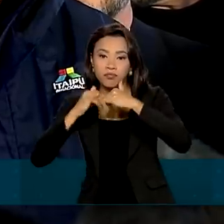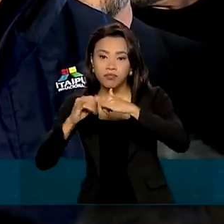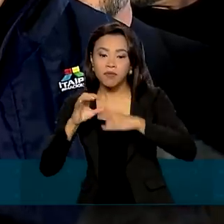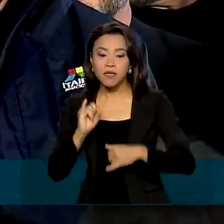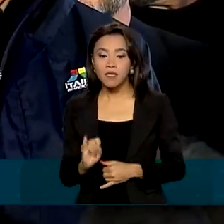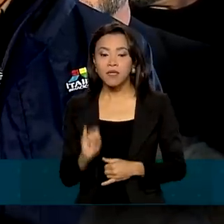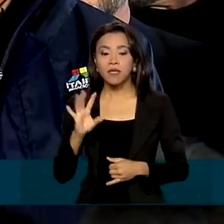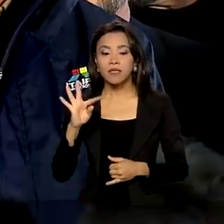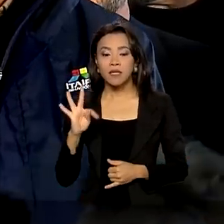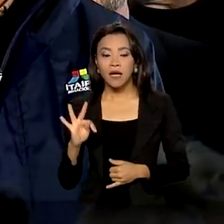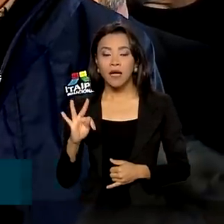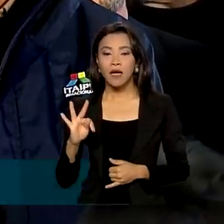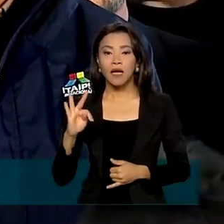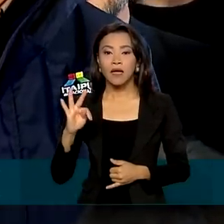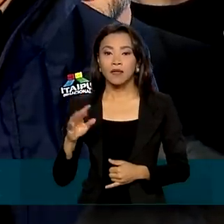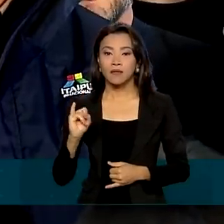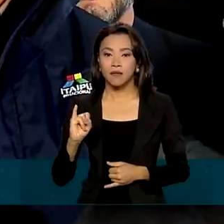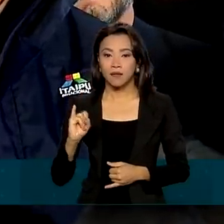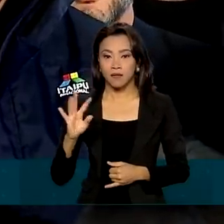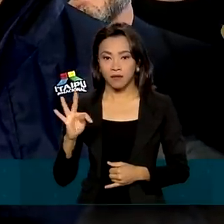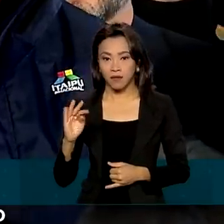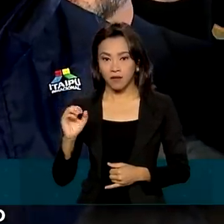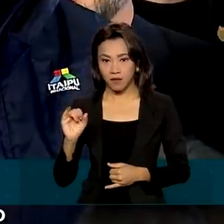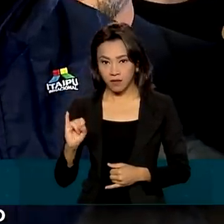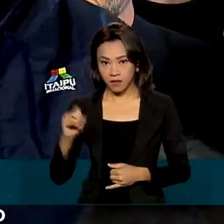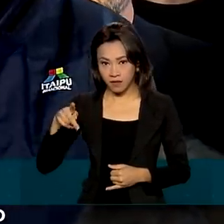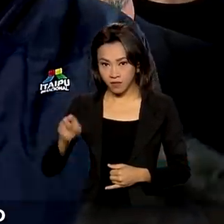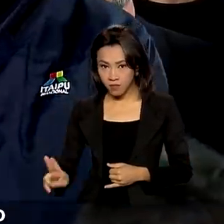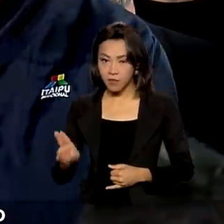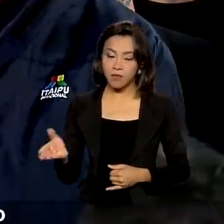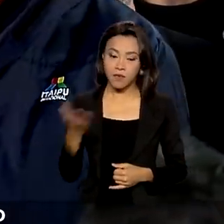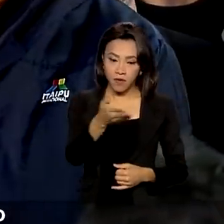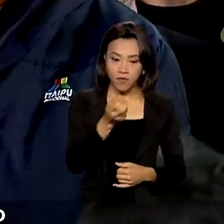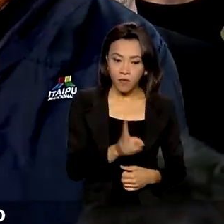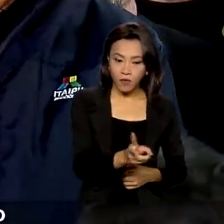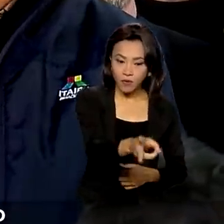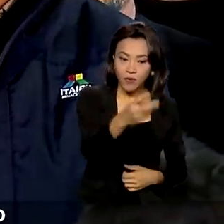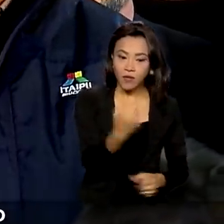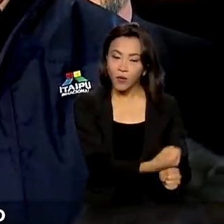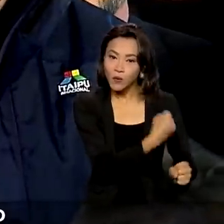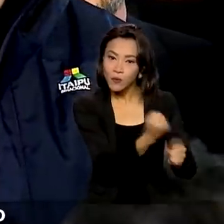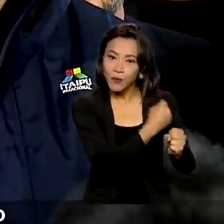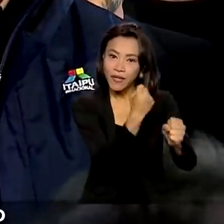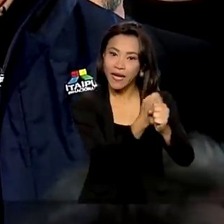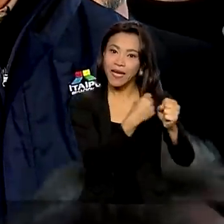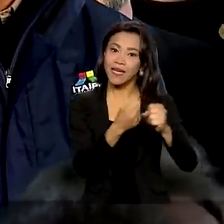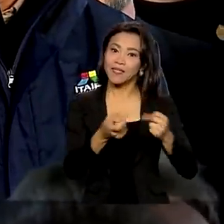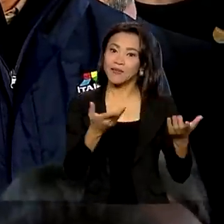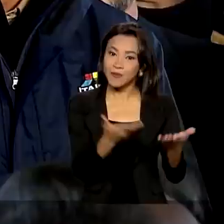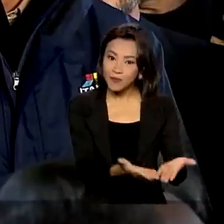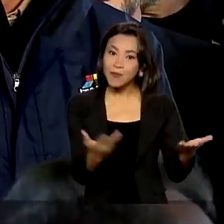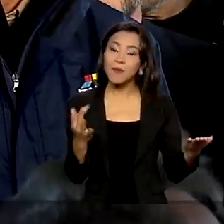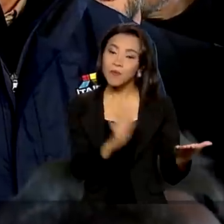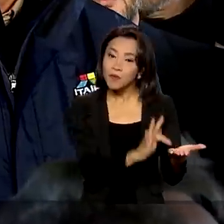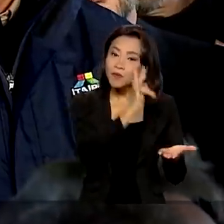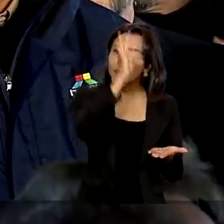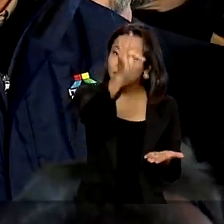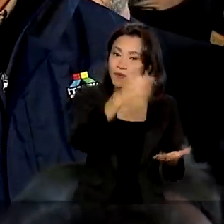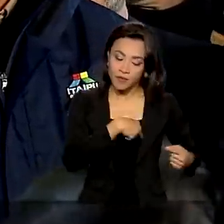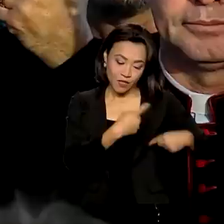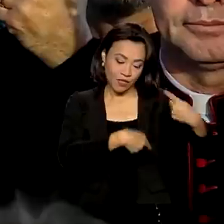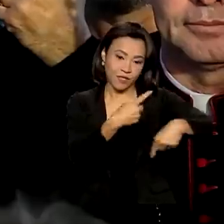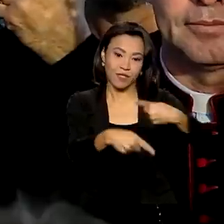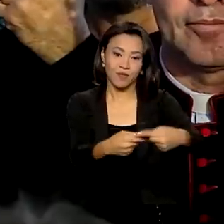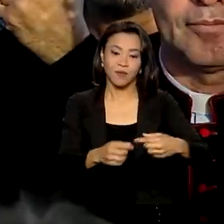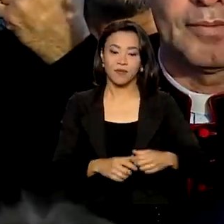Estamos continuando com o legado que recebemos e construindo um legado para as futuras generações.